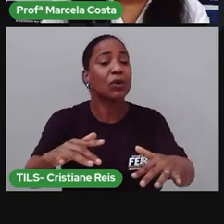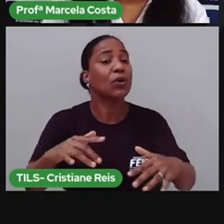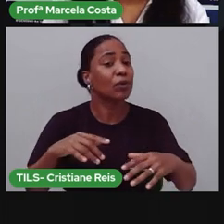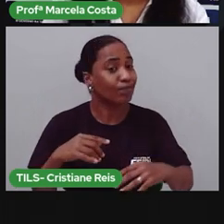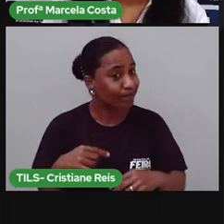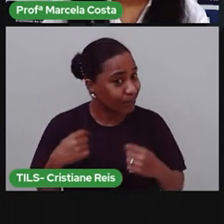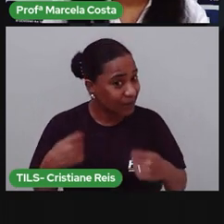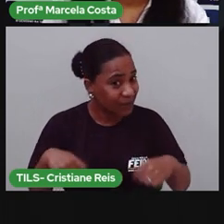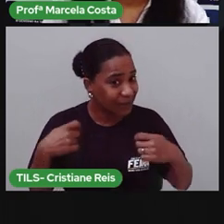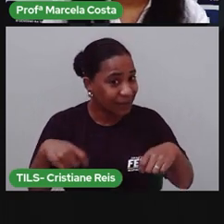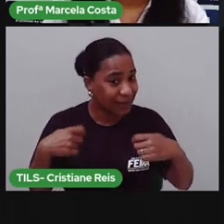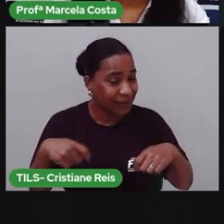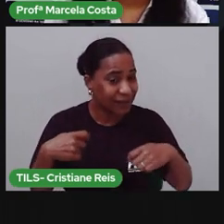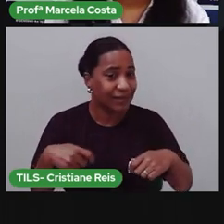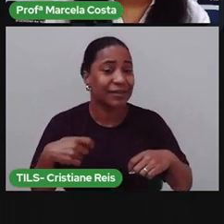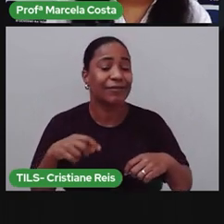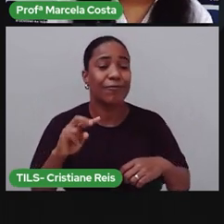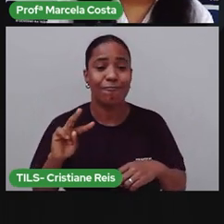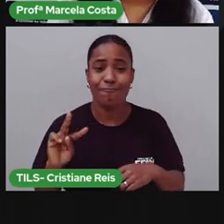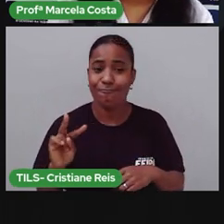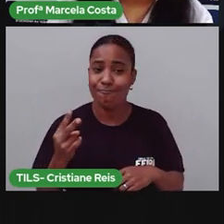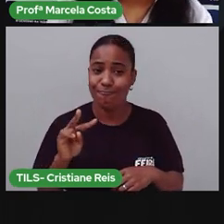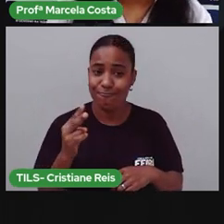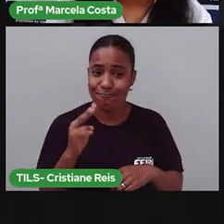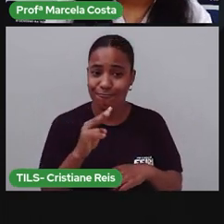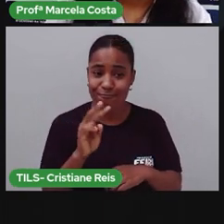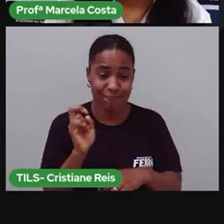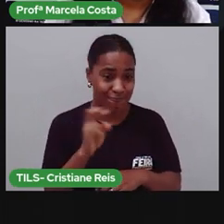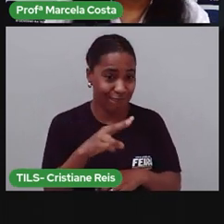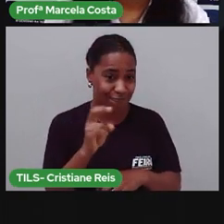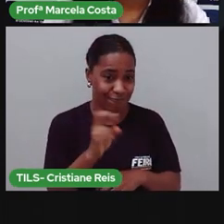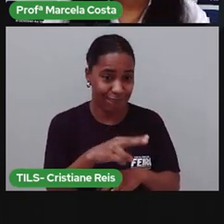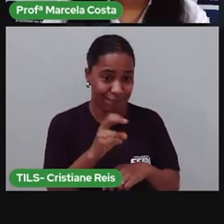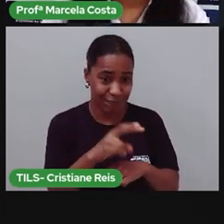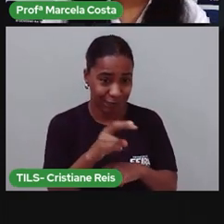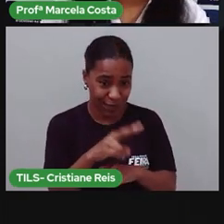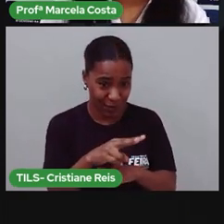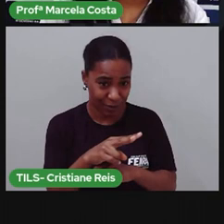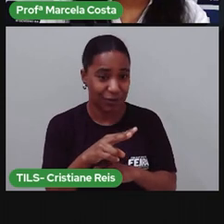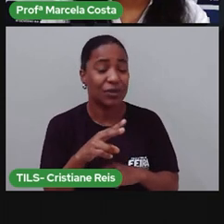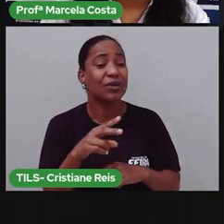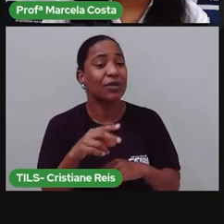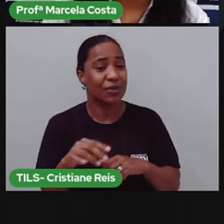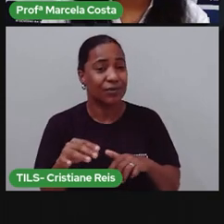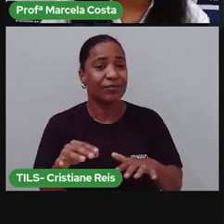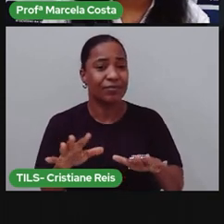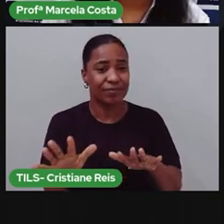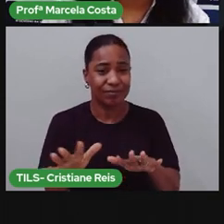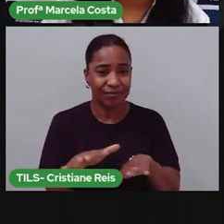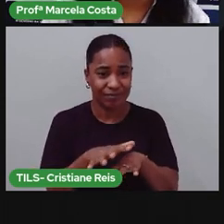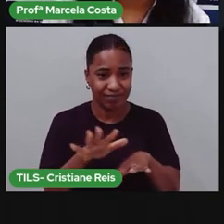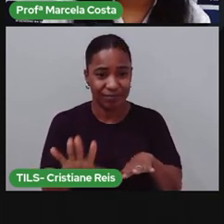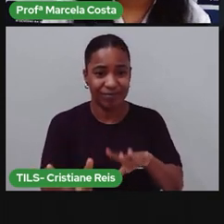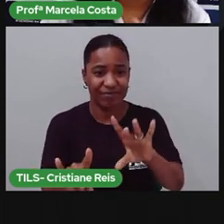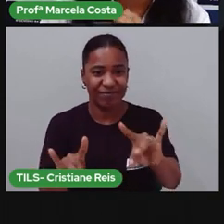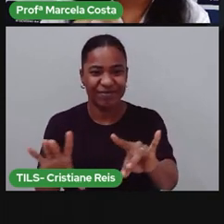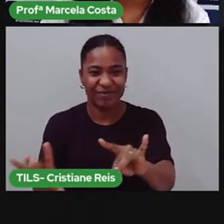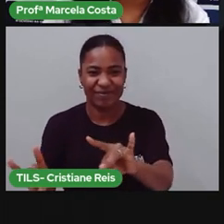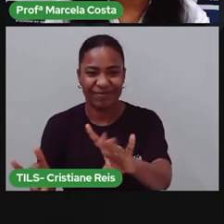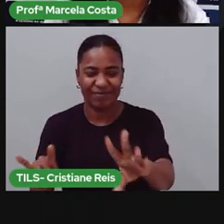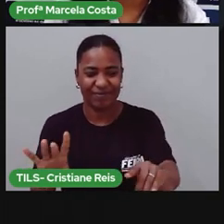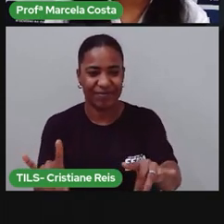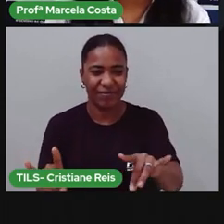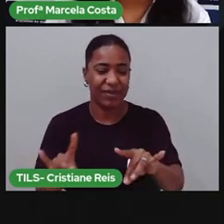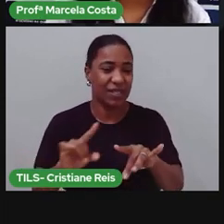E esse vírus, ele é passado pelas nossas mãos também, quando a gente